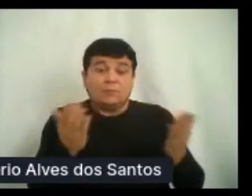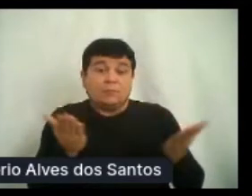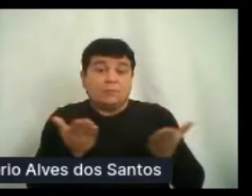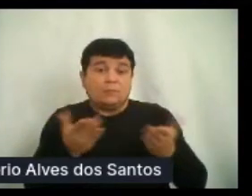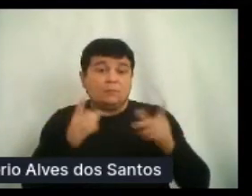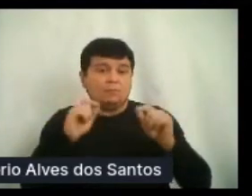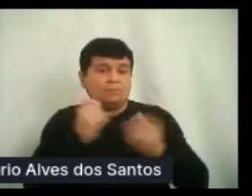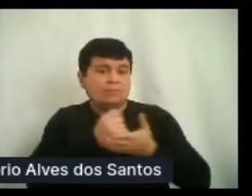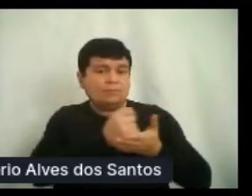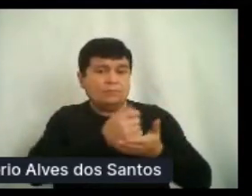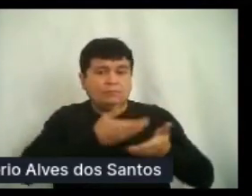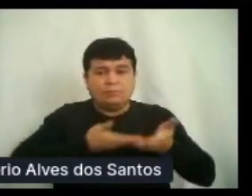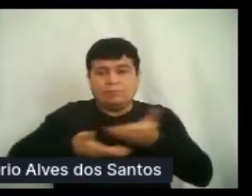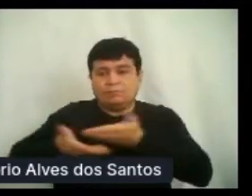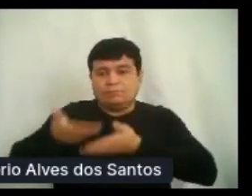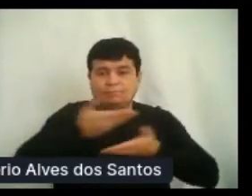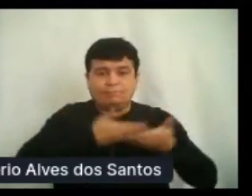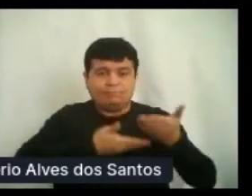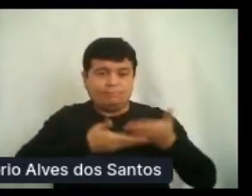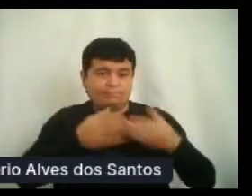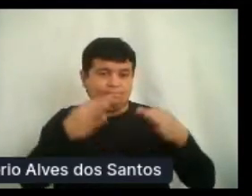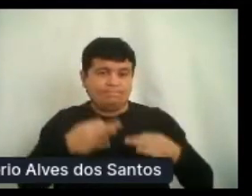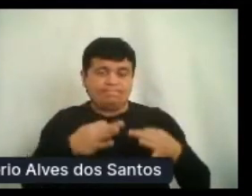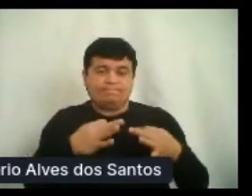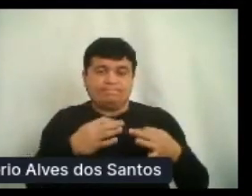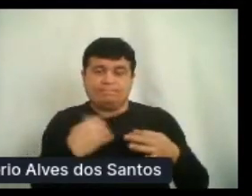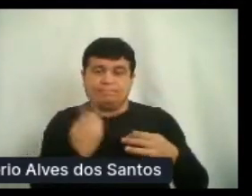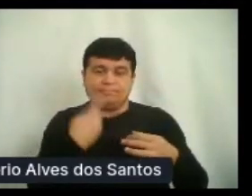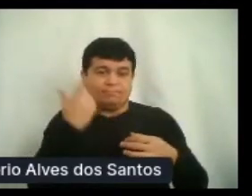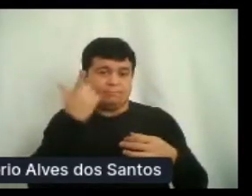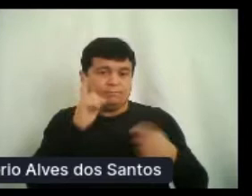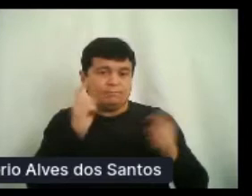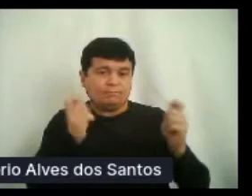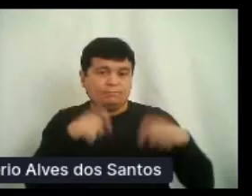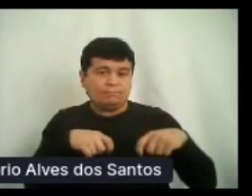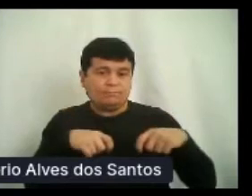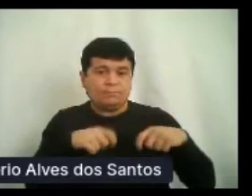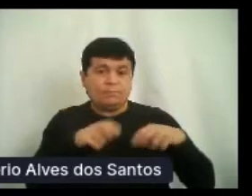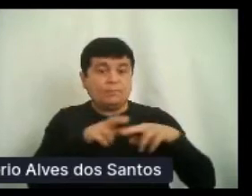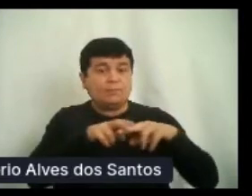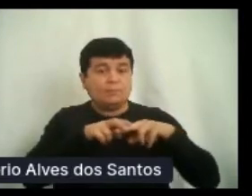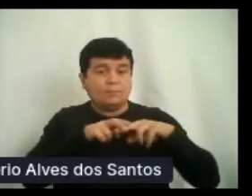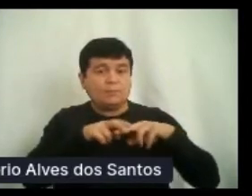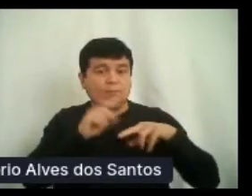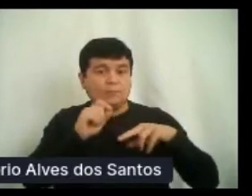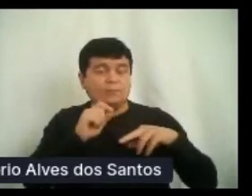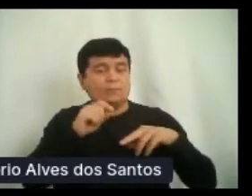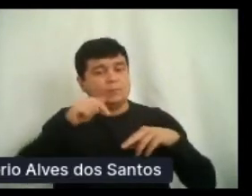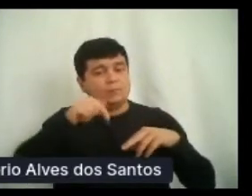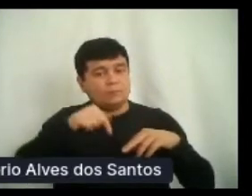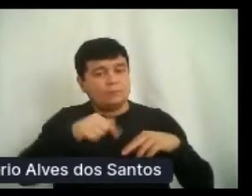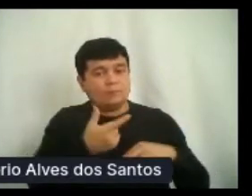uns aos outros, como podemos. E a forma que encontramos de fazer isso foi mantendo a edição do MTC